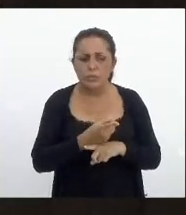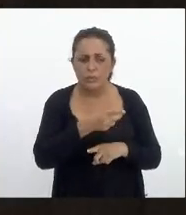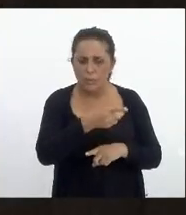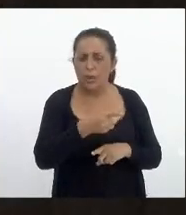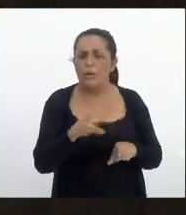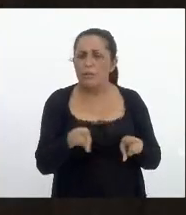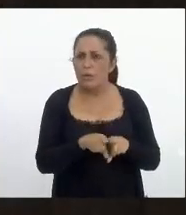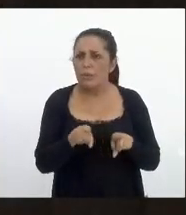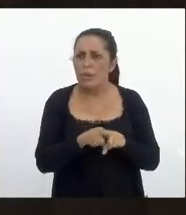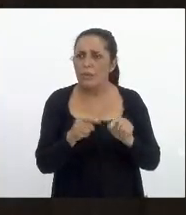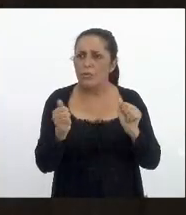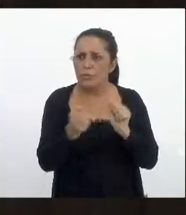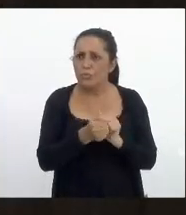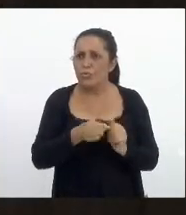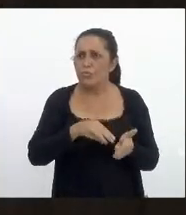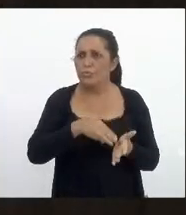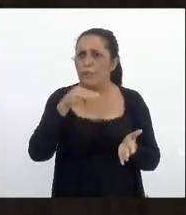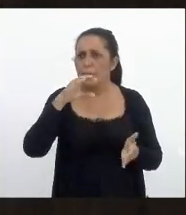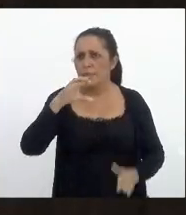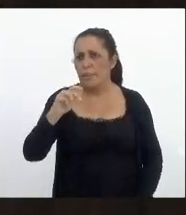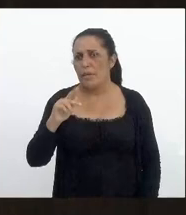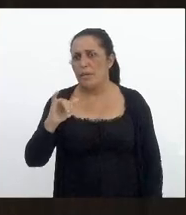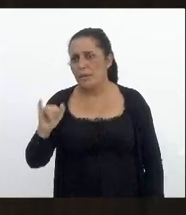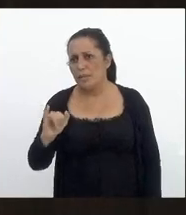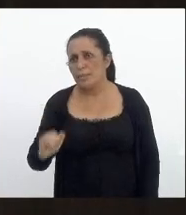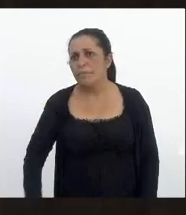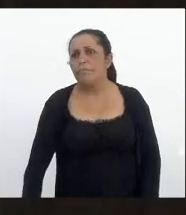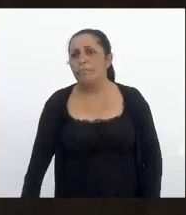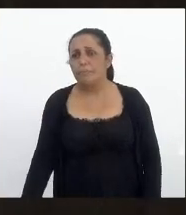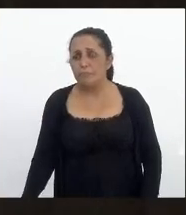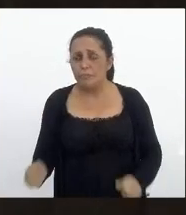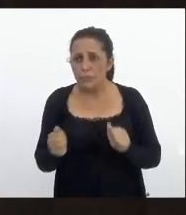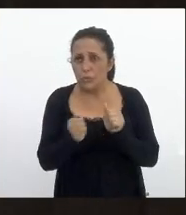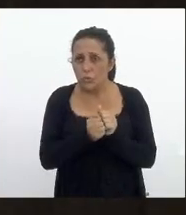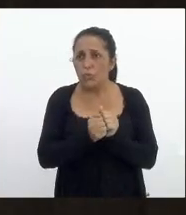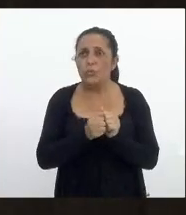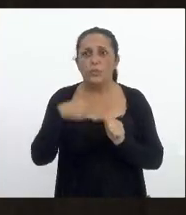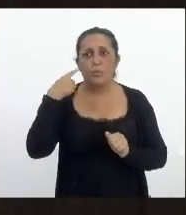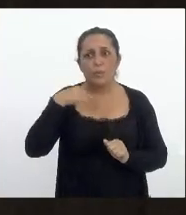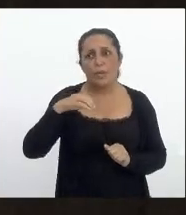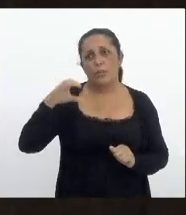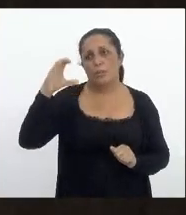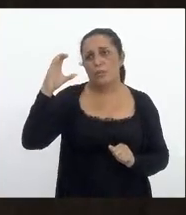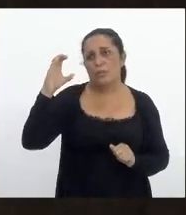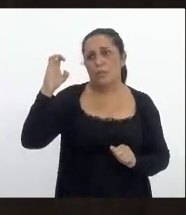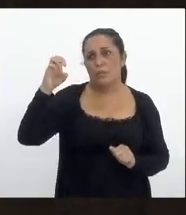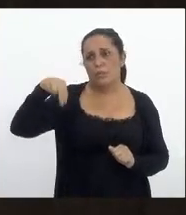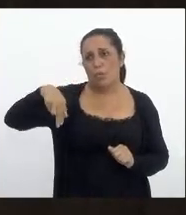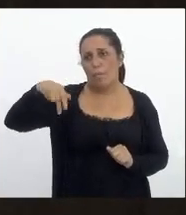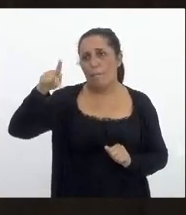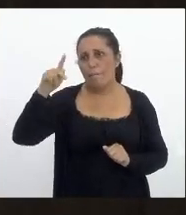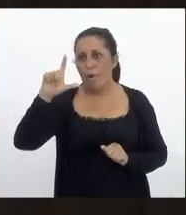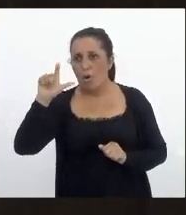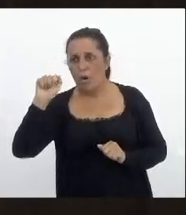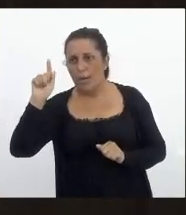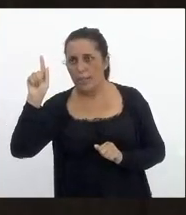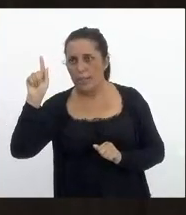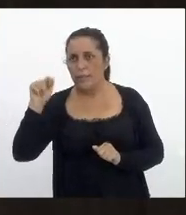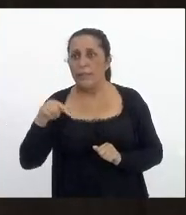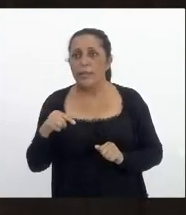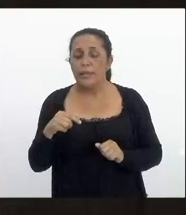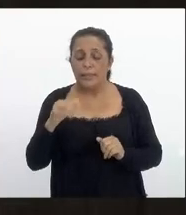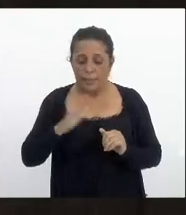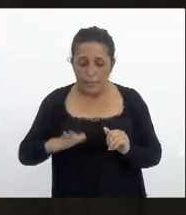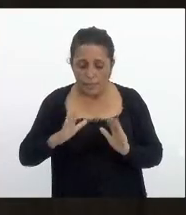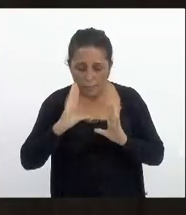CPI ela é presidida pelo deputado Kinoploch e a gente tem ouvido muitas histórias de crianças que fogem